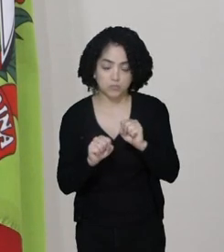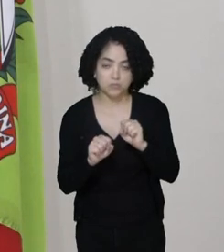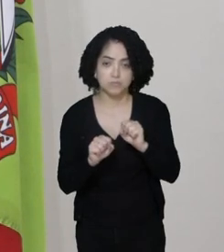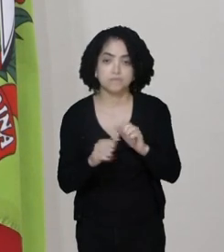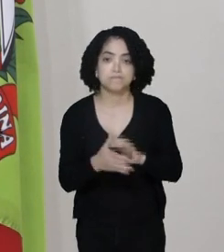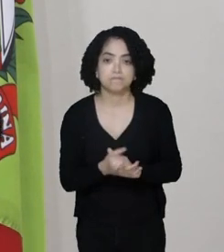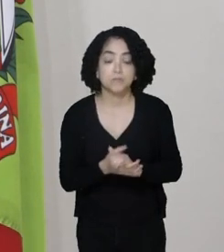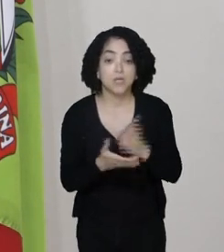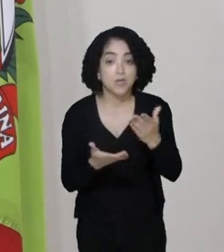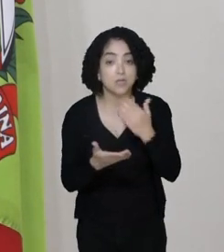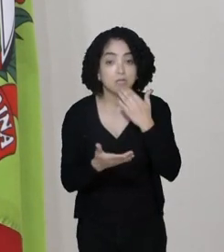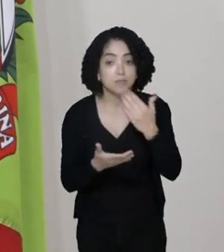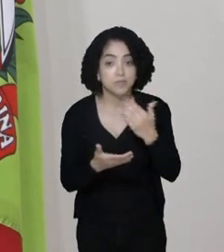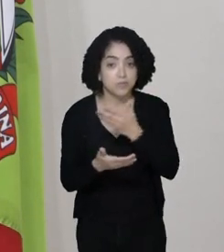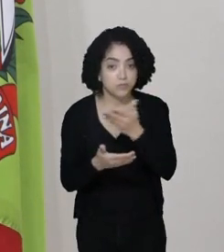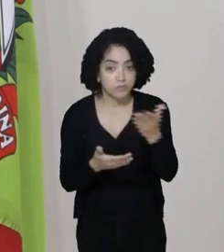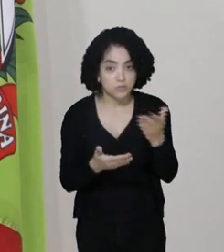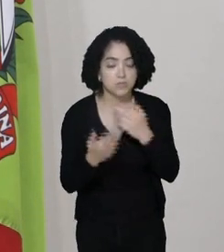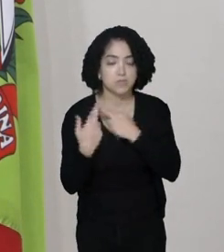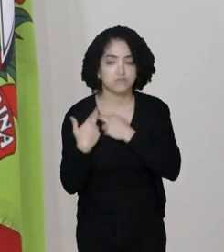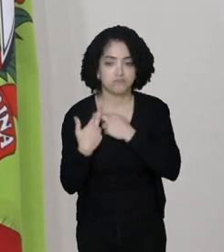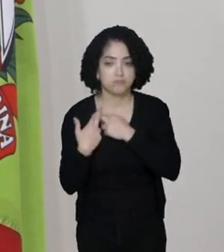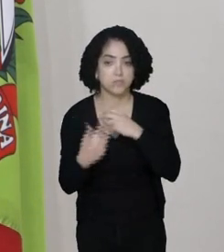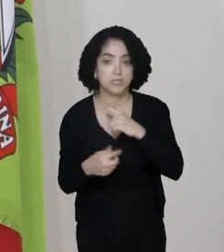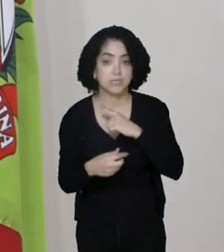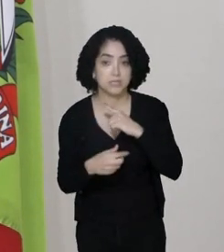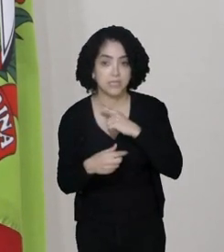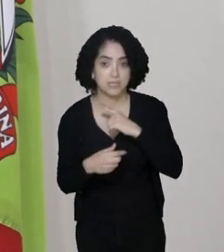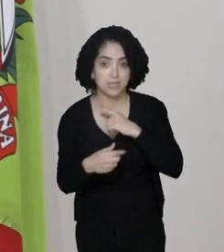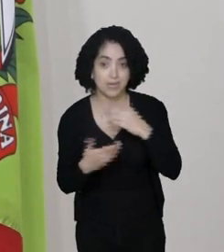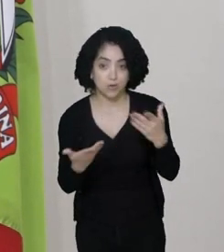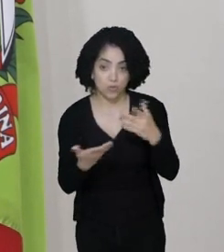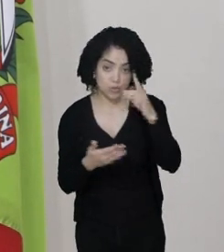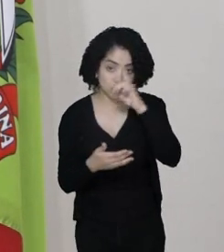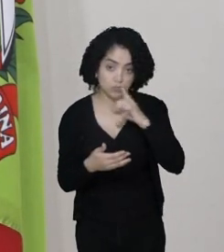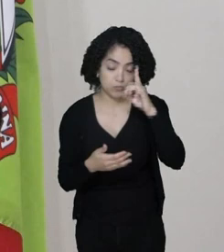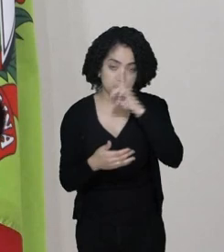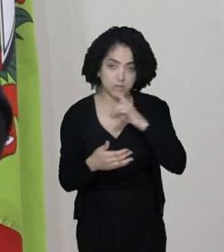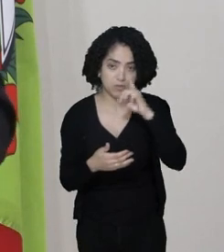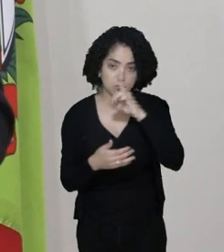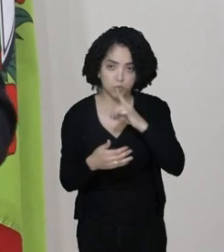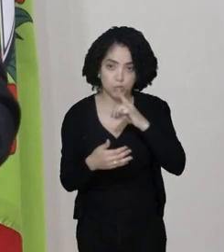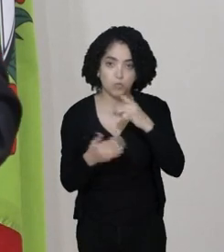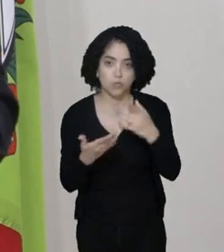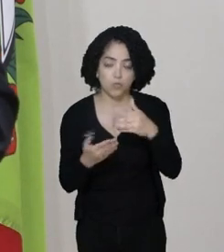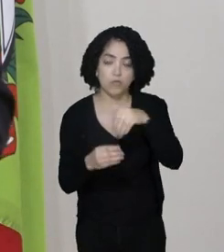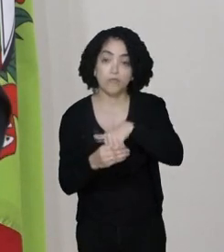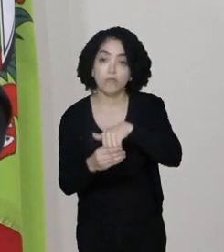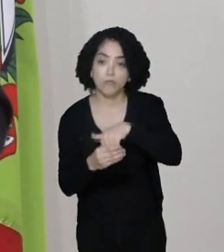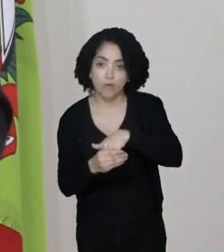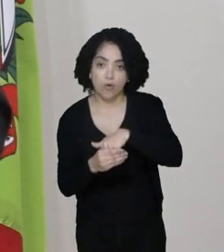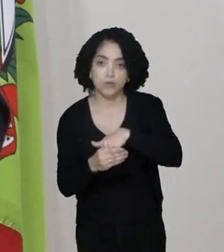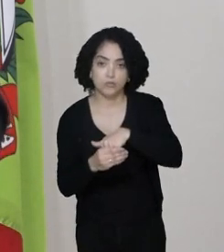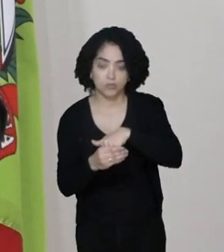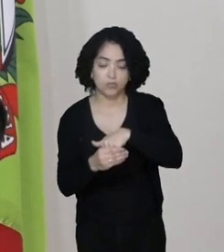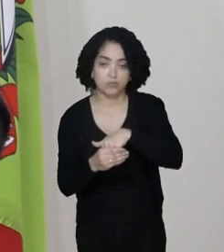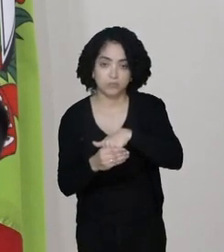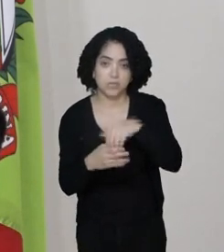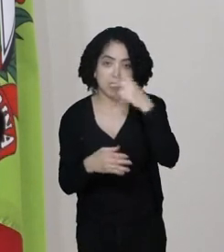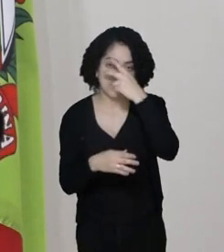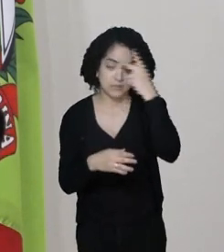eu ia pedir aos catarinenses que tenham responsabilidade esse domingo, façam um voto. Nós precisamos que as pessoas